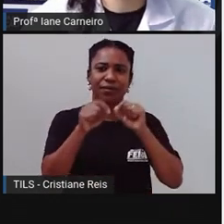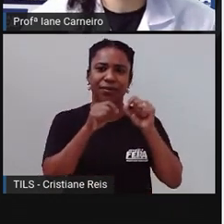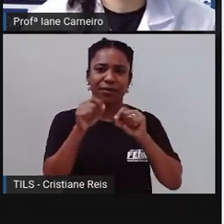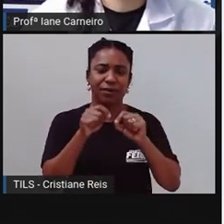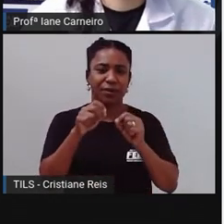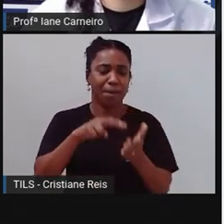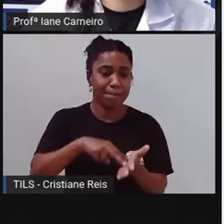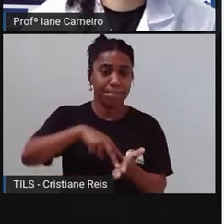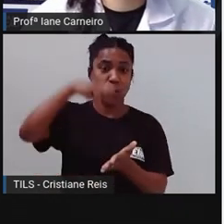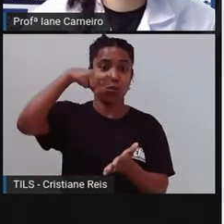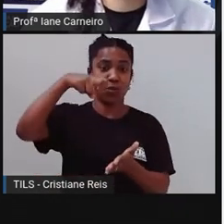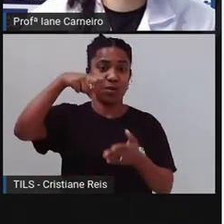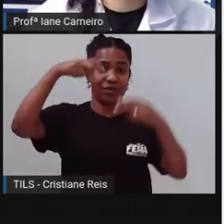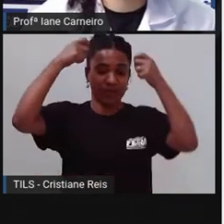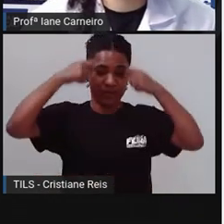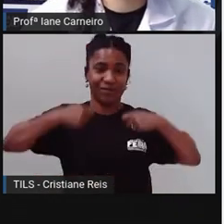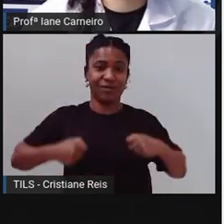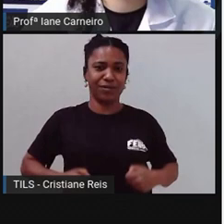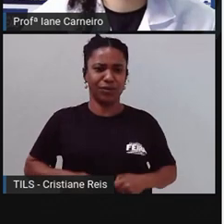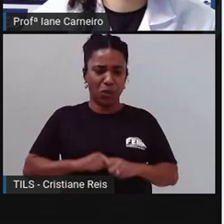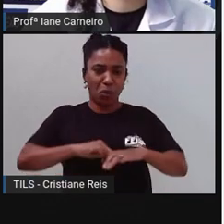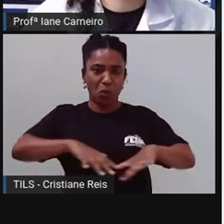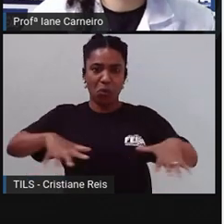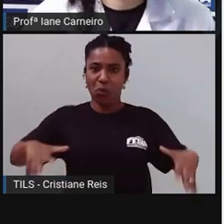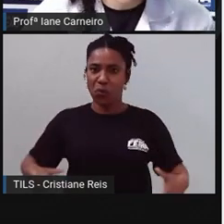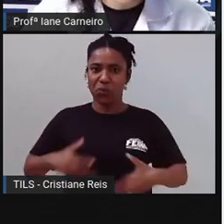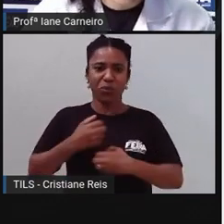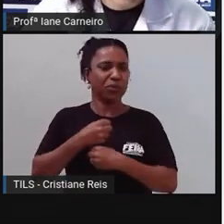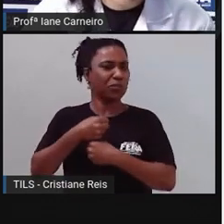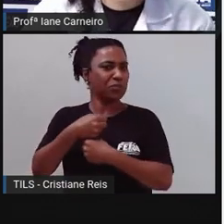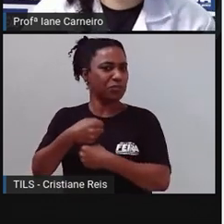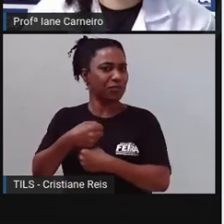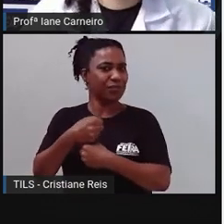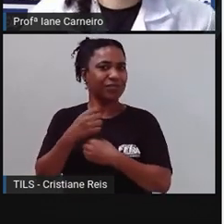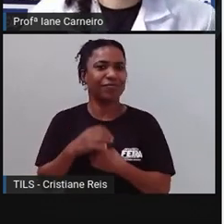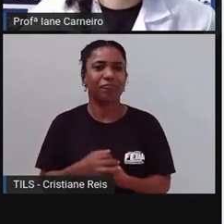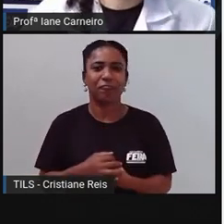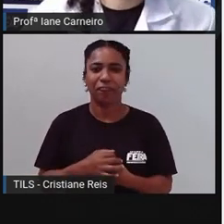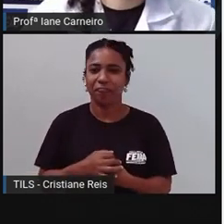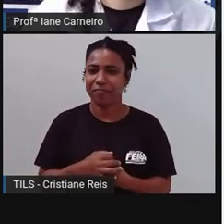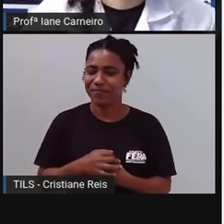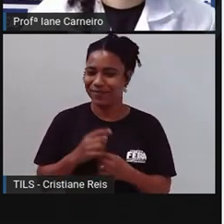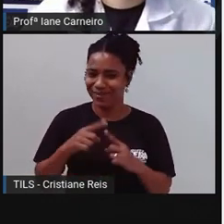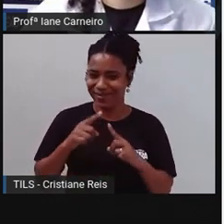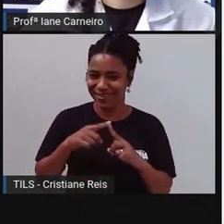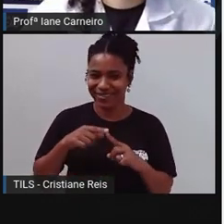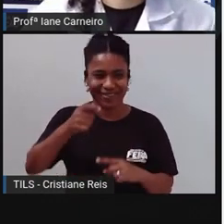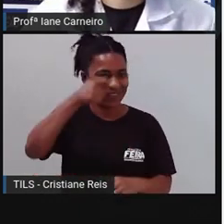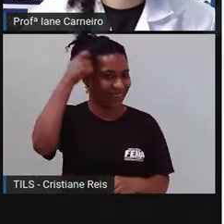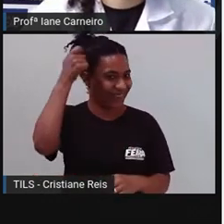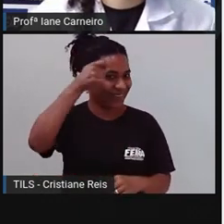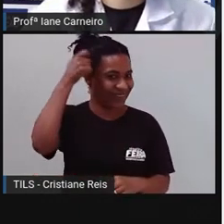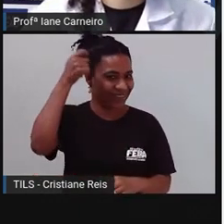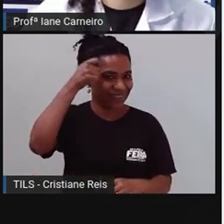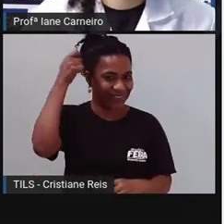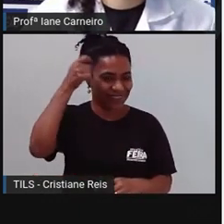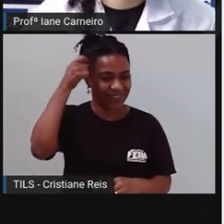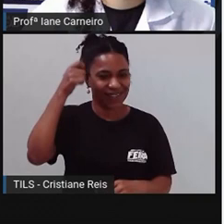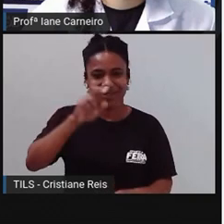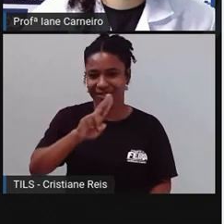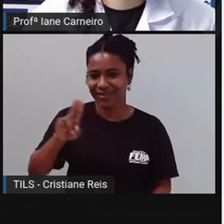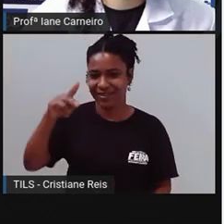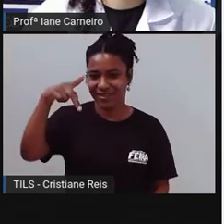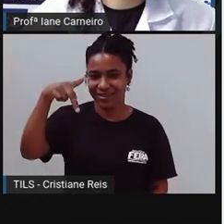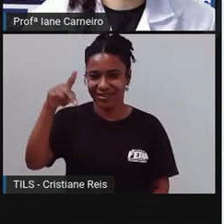gente? Vamos ver. Qual é a letra inicial desse objeto? É a letra P. Qual é a letra inicial